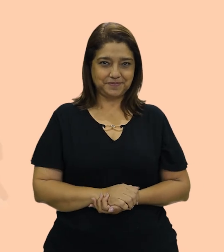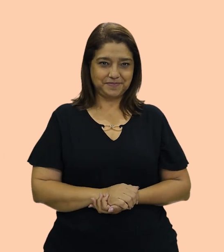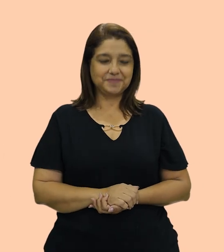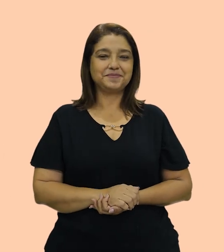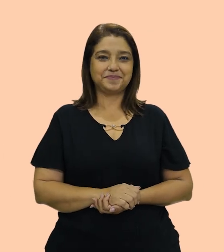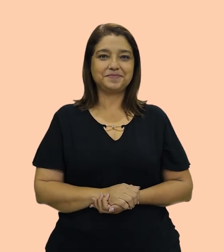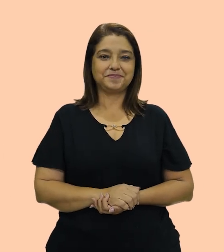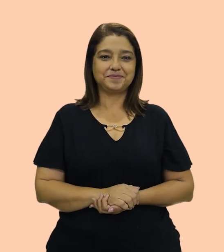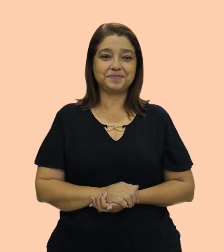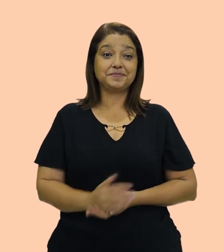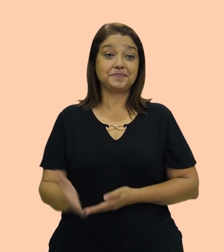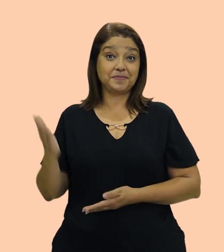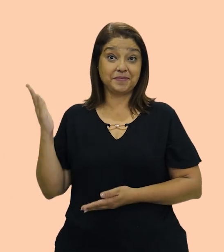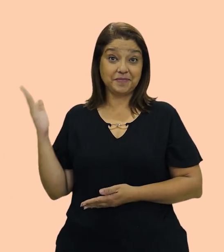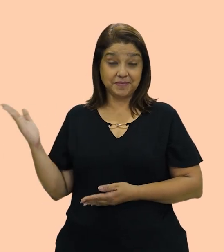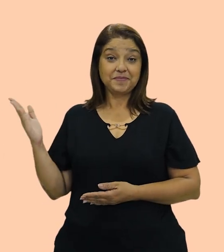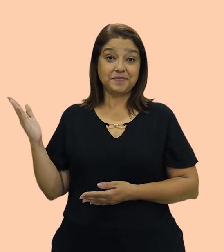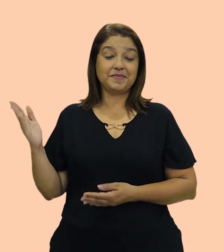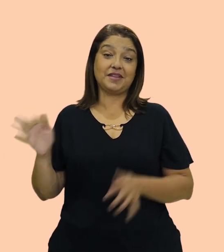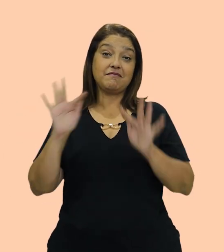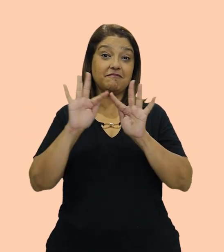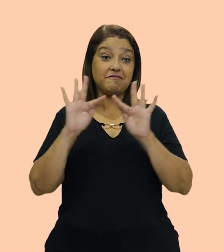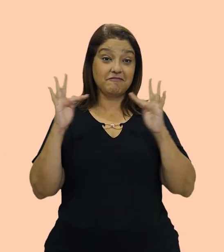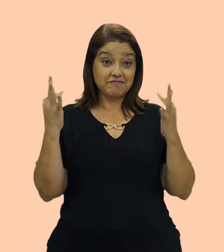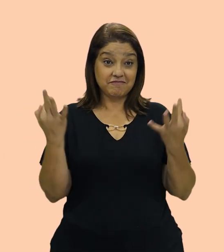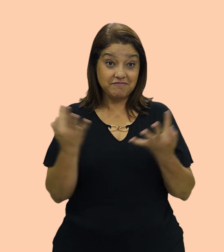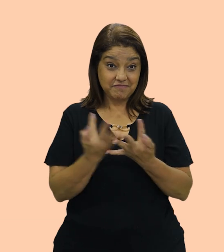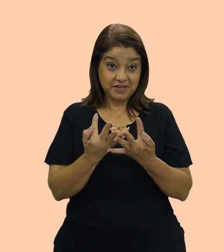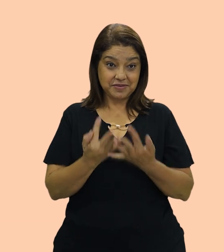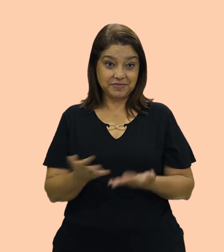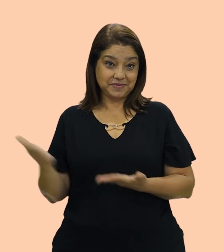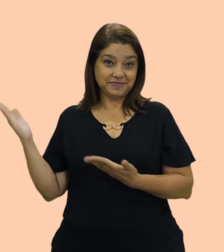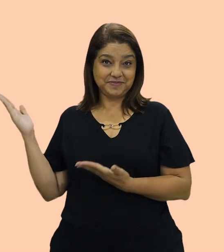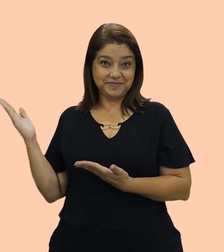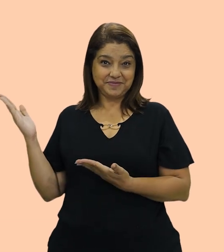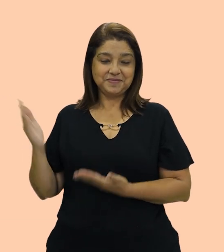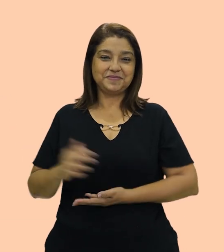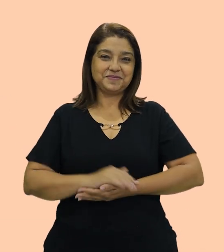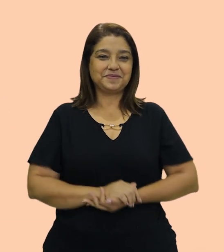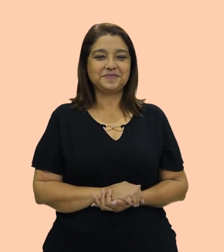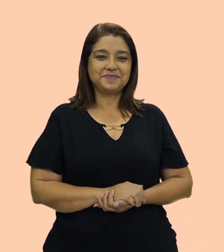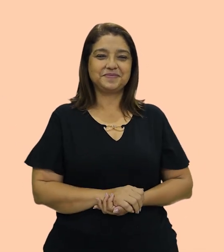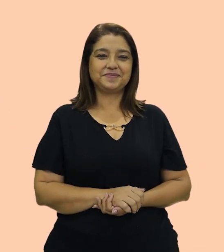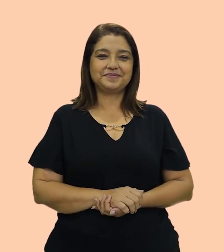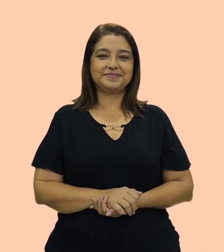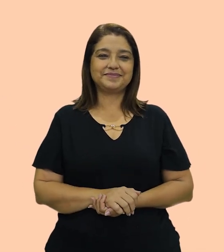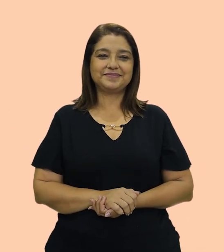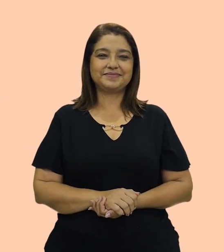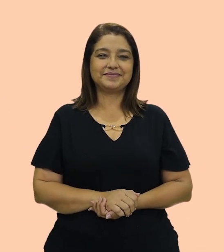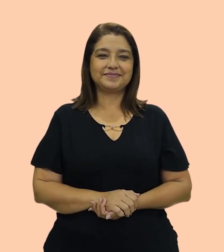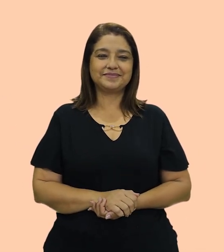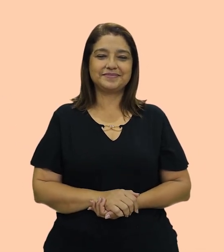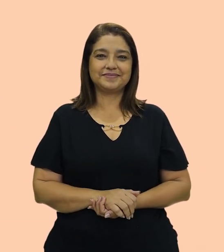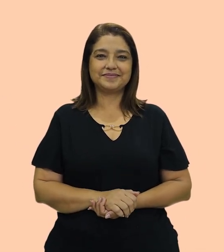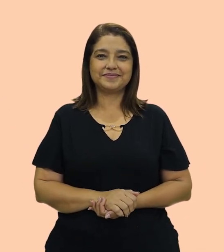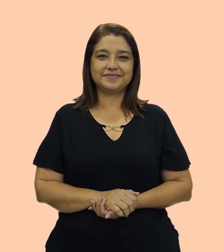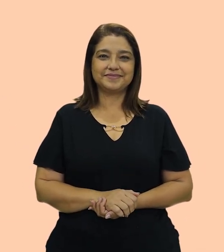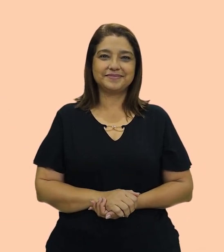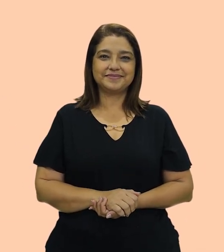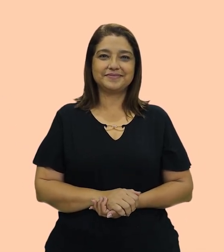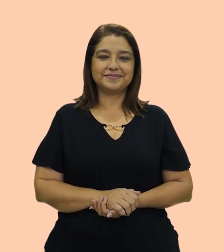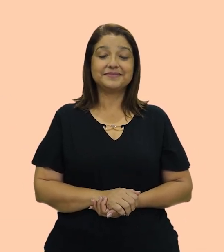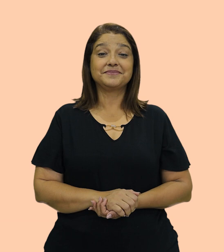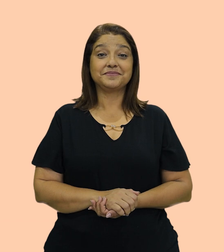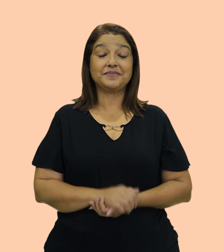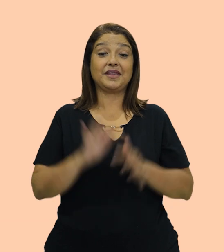A family is like a team. It's made up of people who love and care for each other. Então, uma